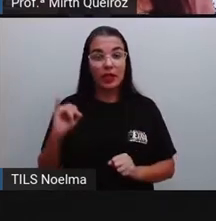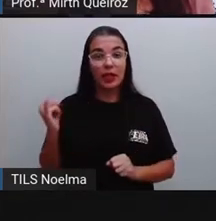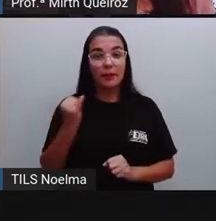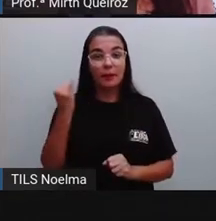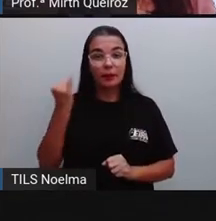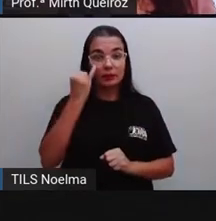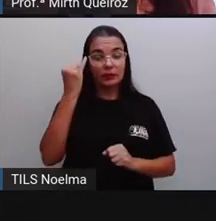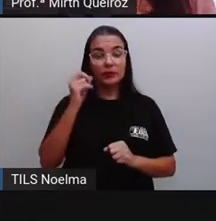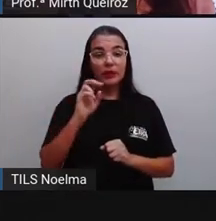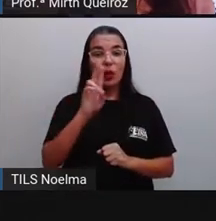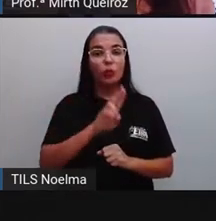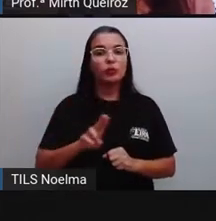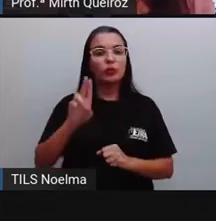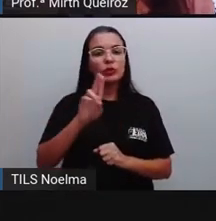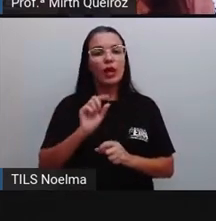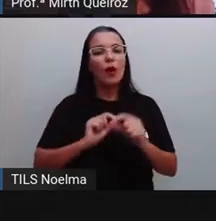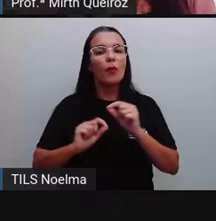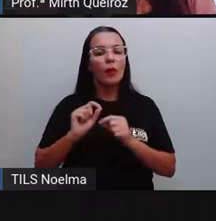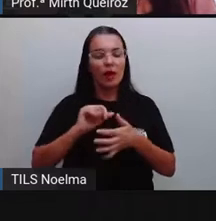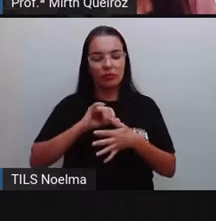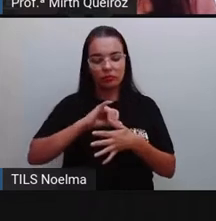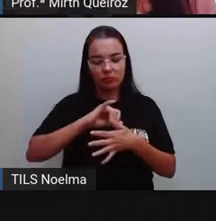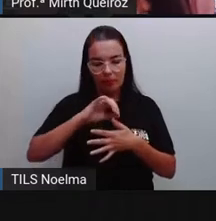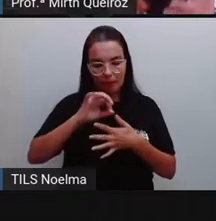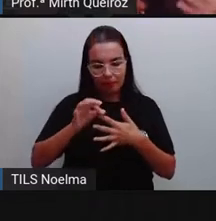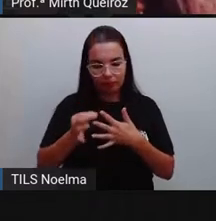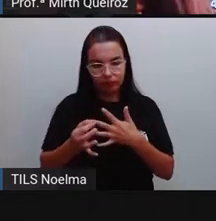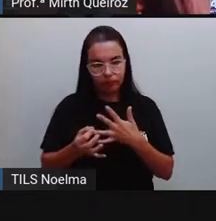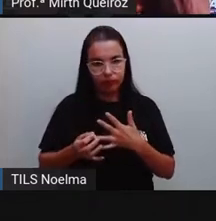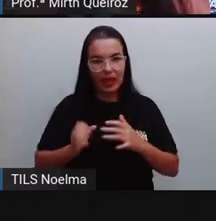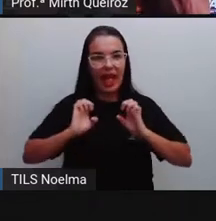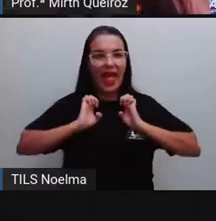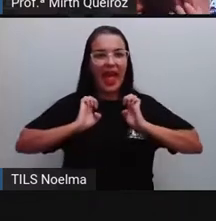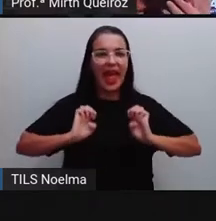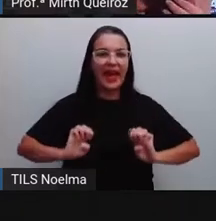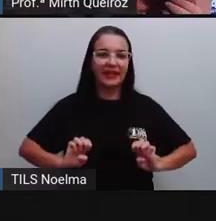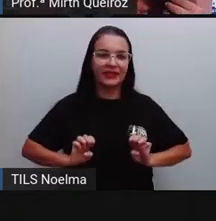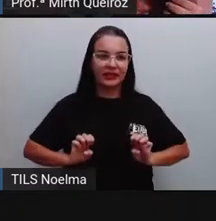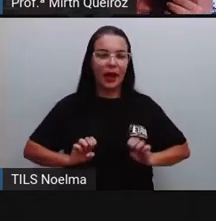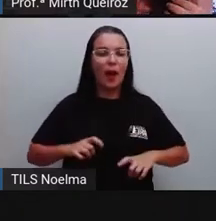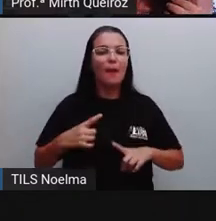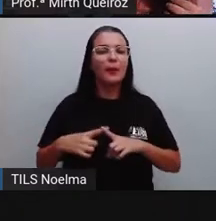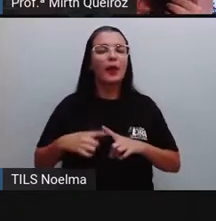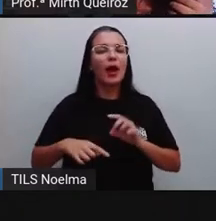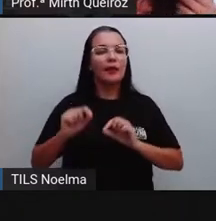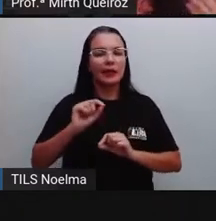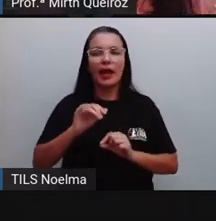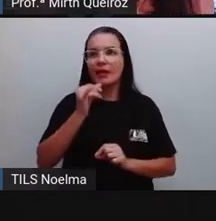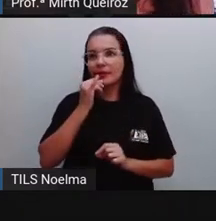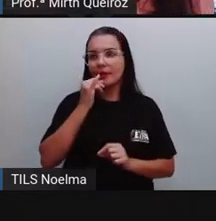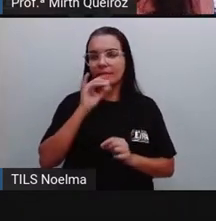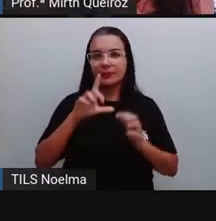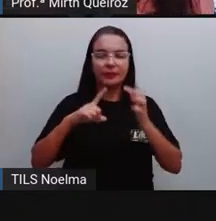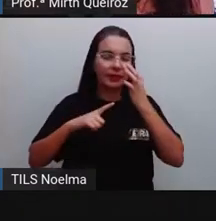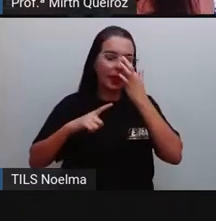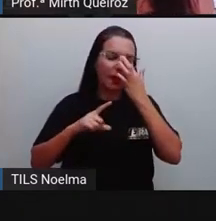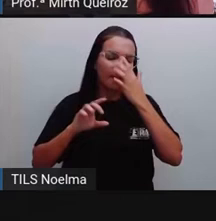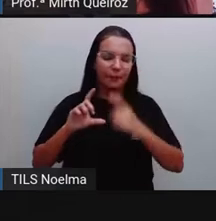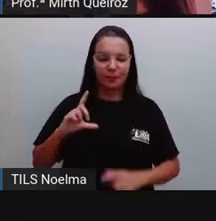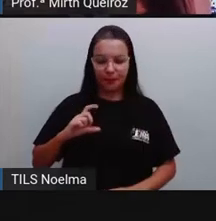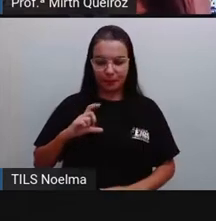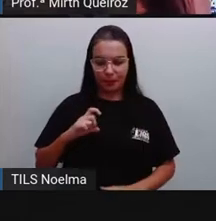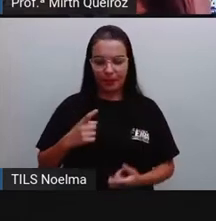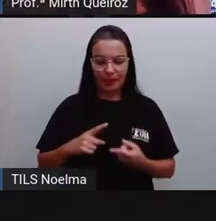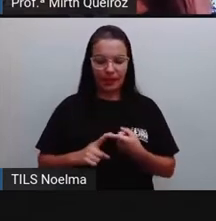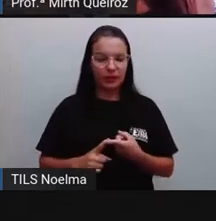redes sociais de forma ética, né? Por eu ter uma rede social, vamos supor assim, eu tenho um Instagram, eu tenho um